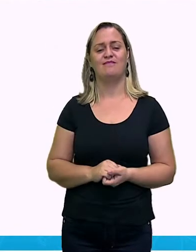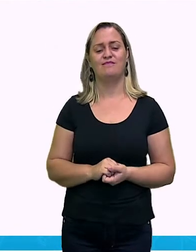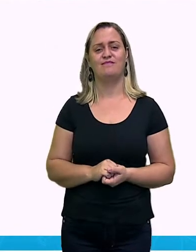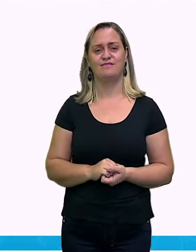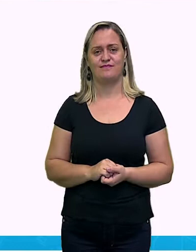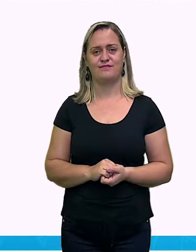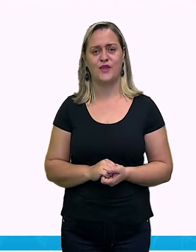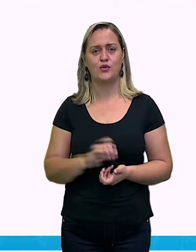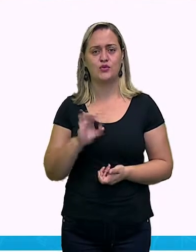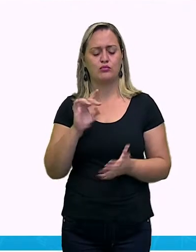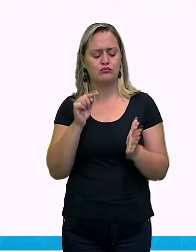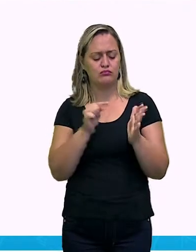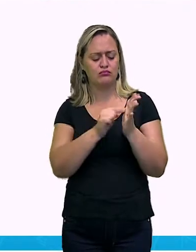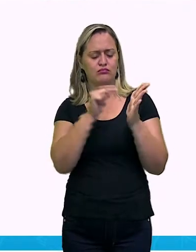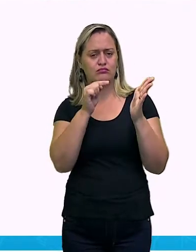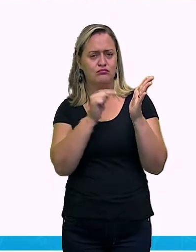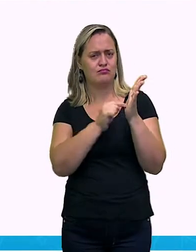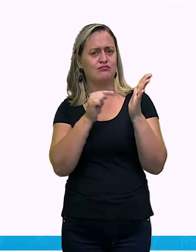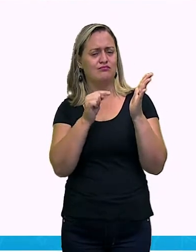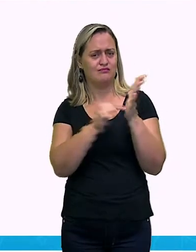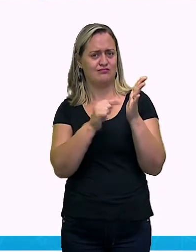simplesmente o toque, é o momento.